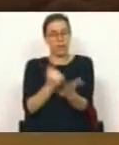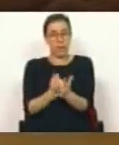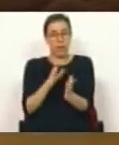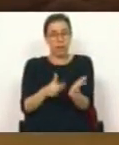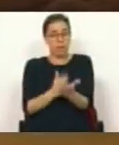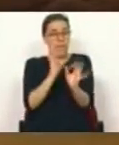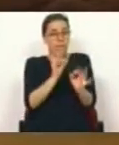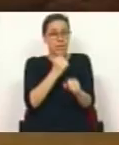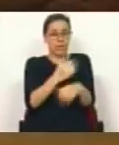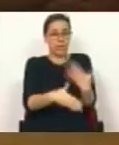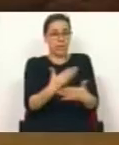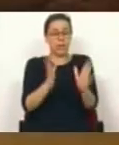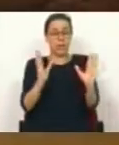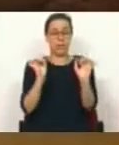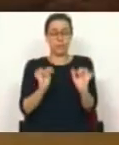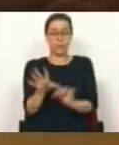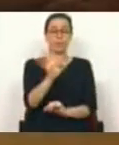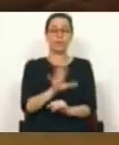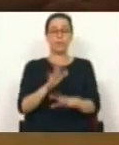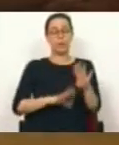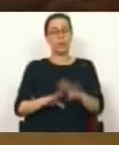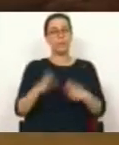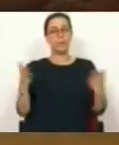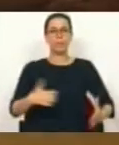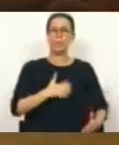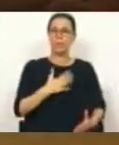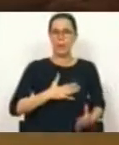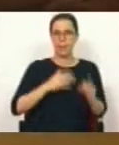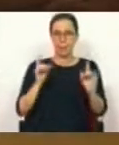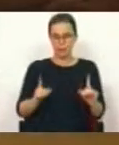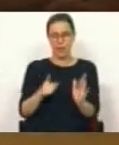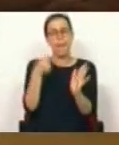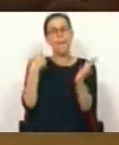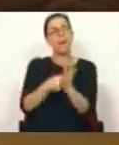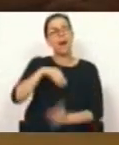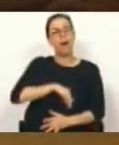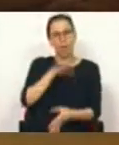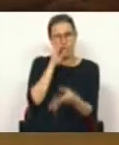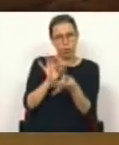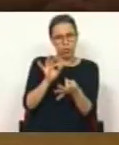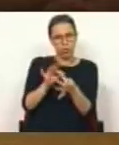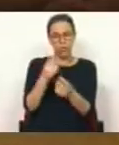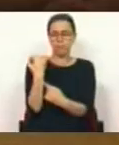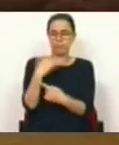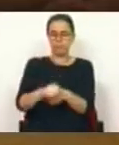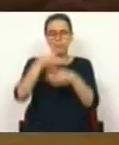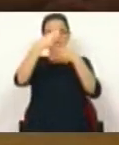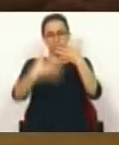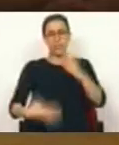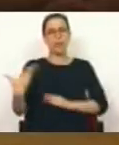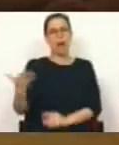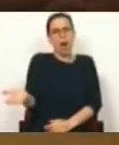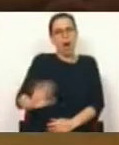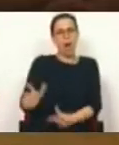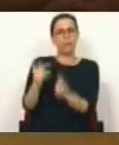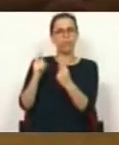destes profissionais. É este o mecanismo utilizado pelas empresas para pagarem salários baixos e negarem um conjunto de direitos,